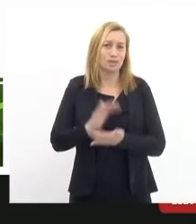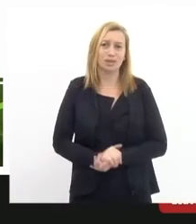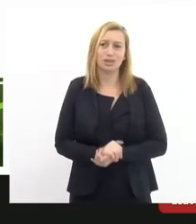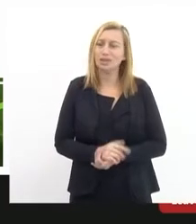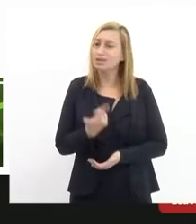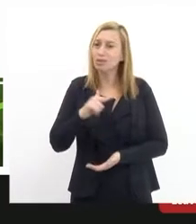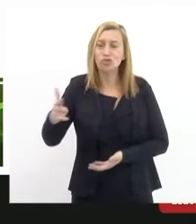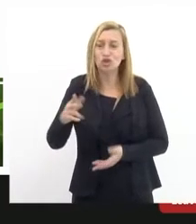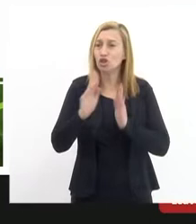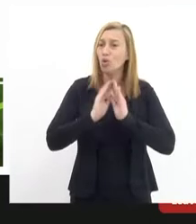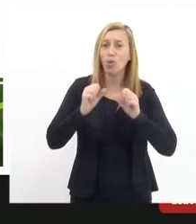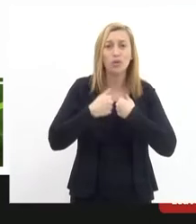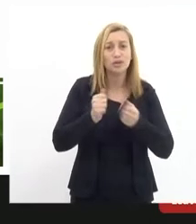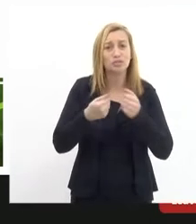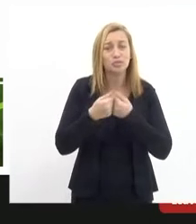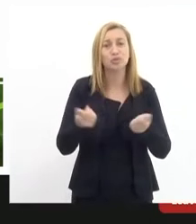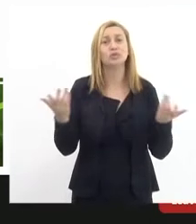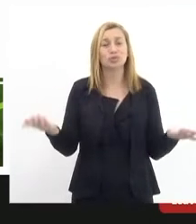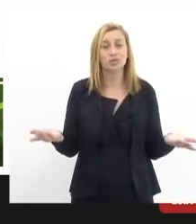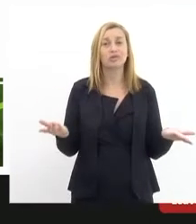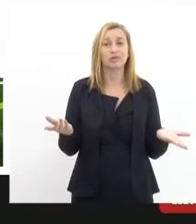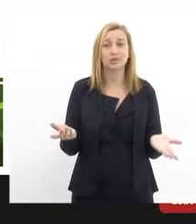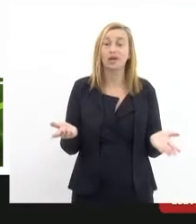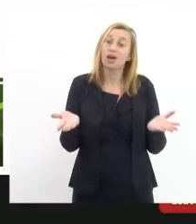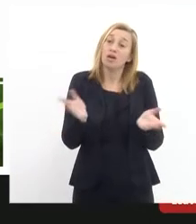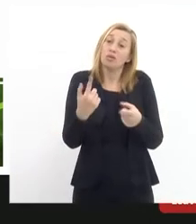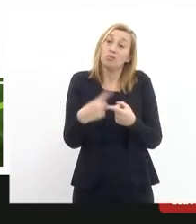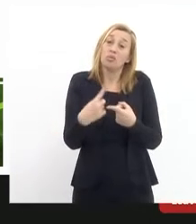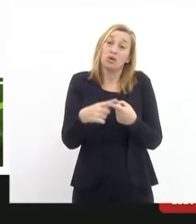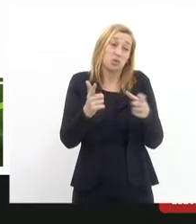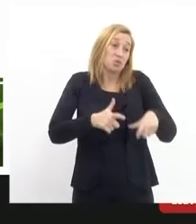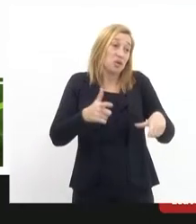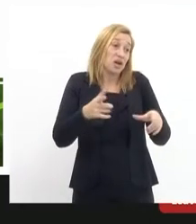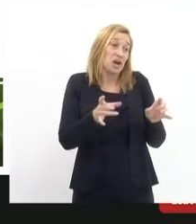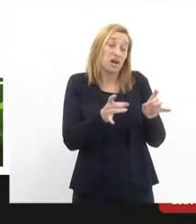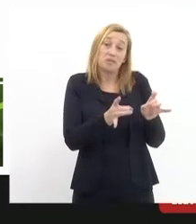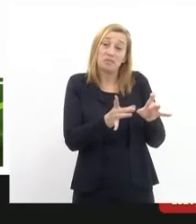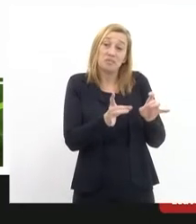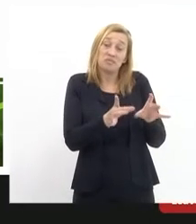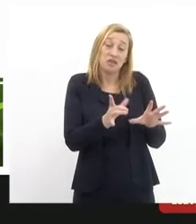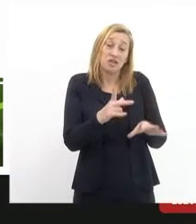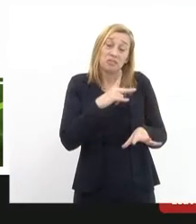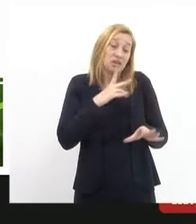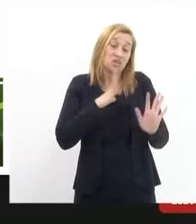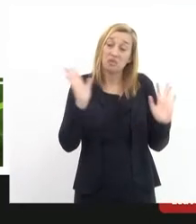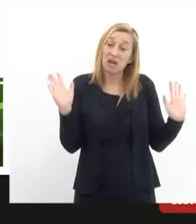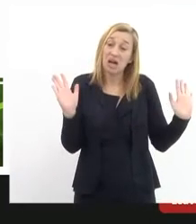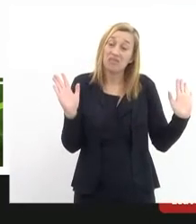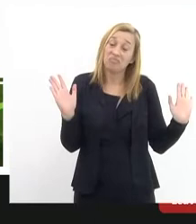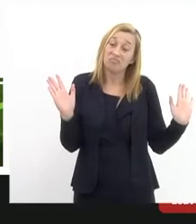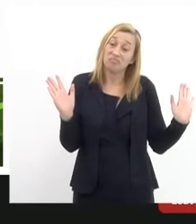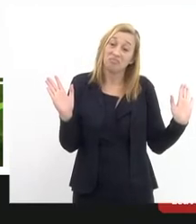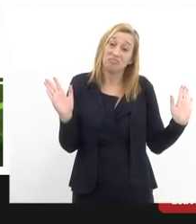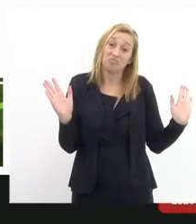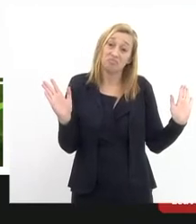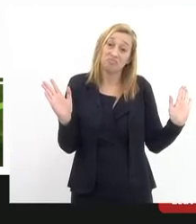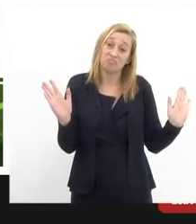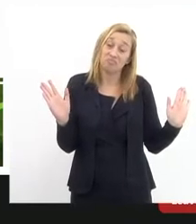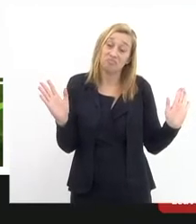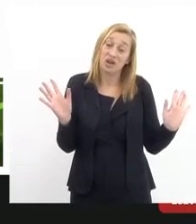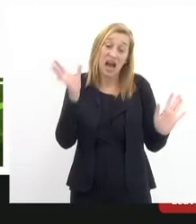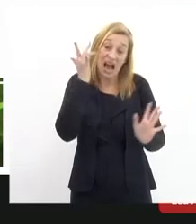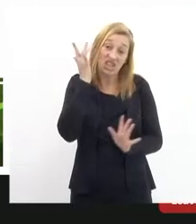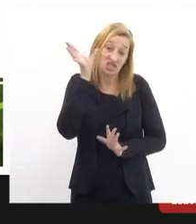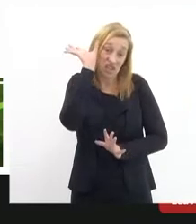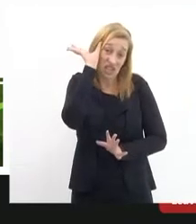tinha olhos porque concessão privada é uma ilusão a gente acha que a concessão privada vai resolver